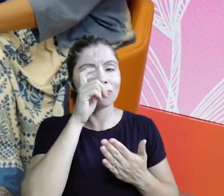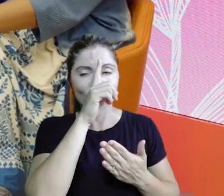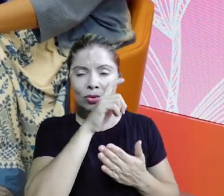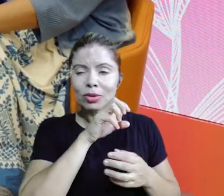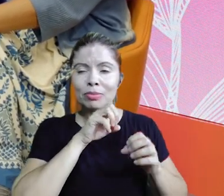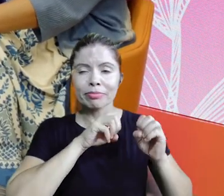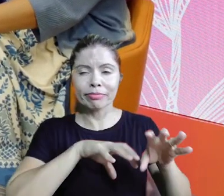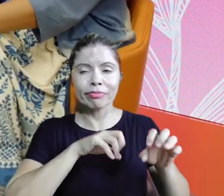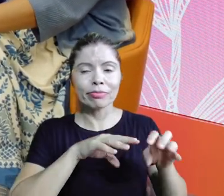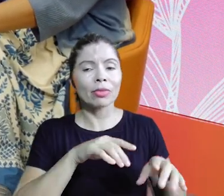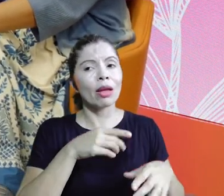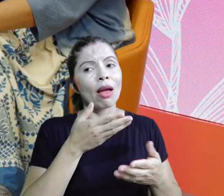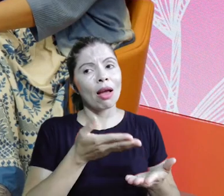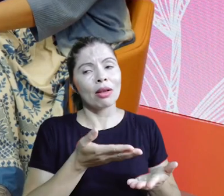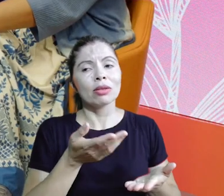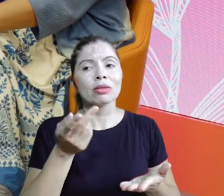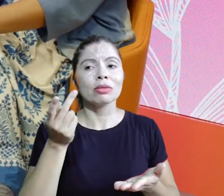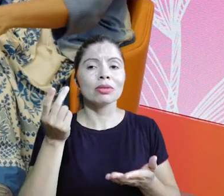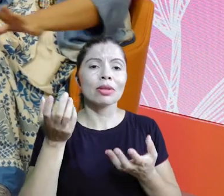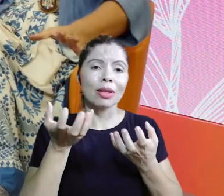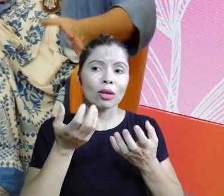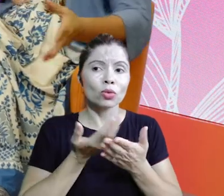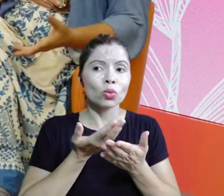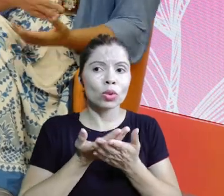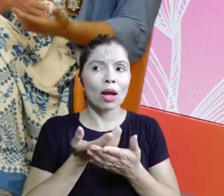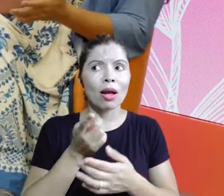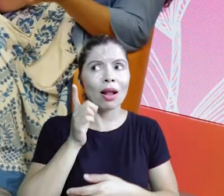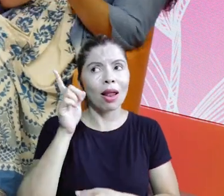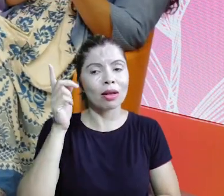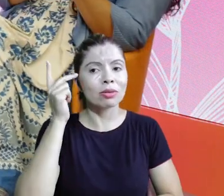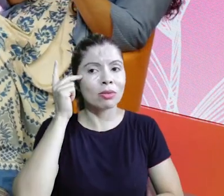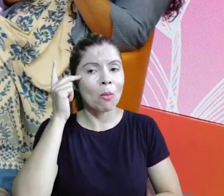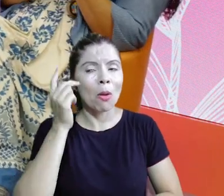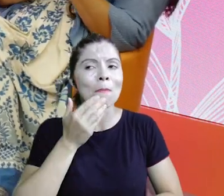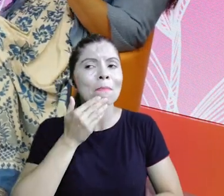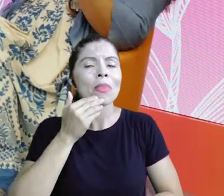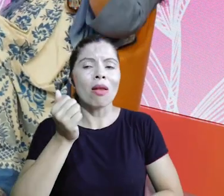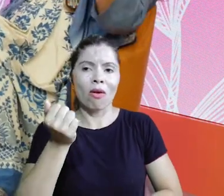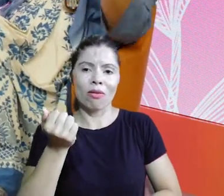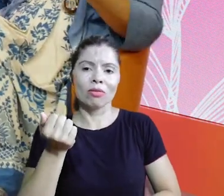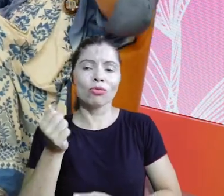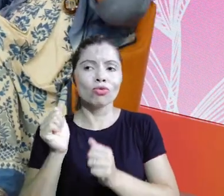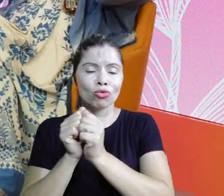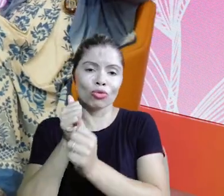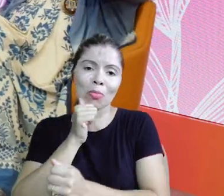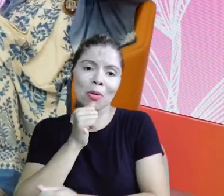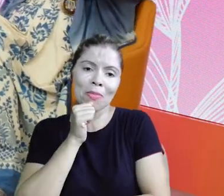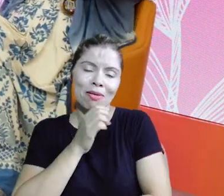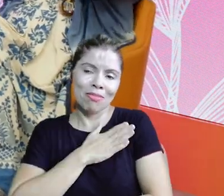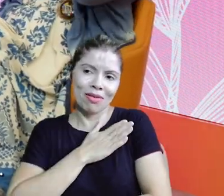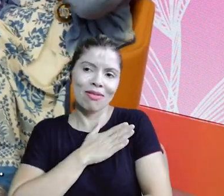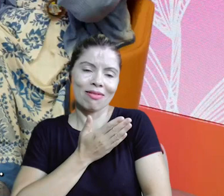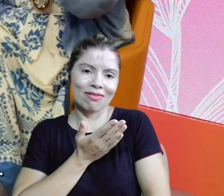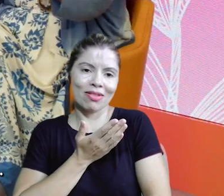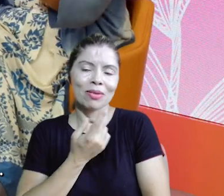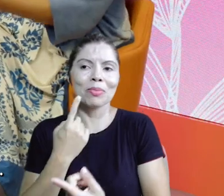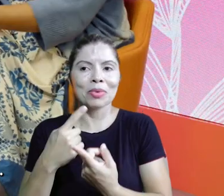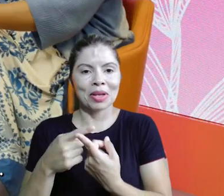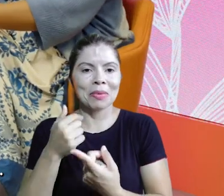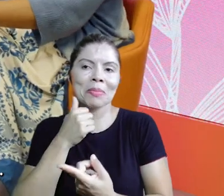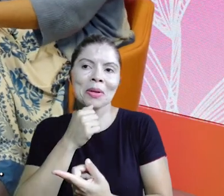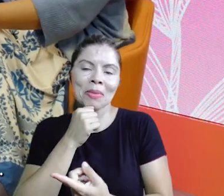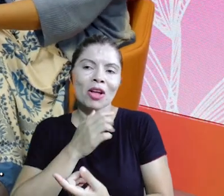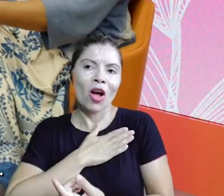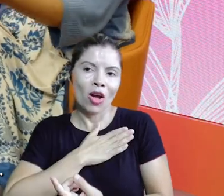ele, eu não posso podá-lo, né, tirar de São Paulo e colocar ali. Então ele fica com a minha mãe, e com isso, todos ficam felizes, porque minha